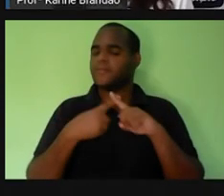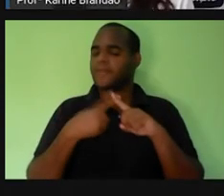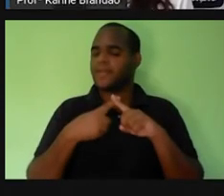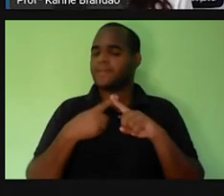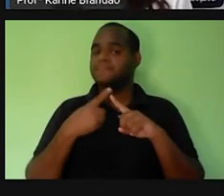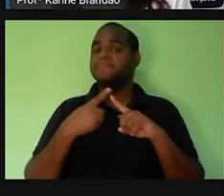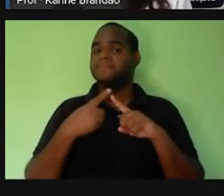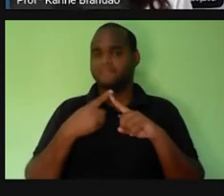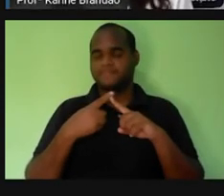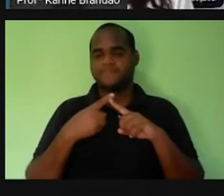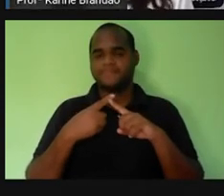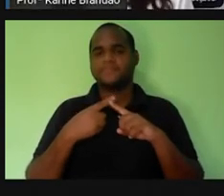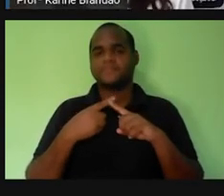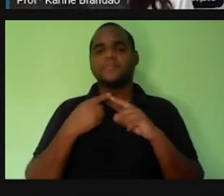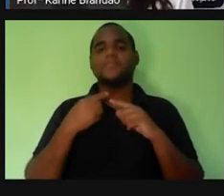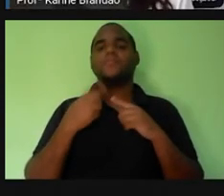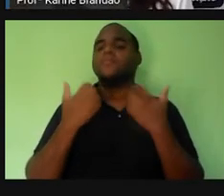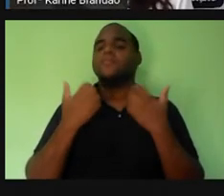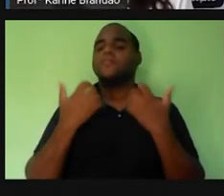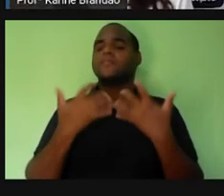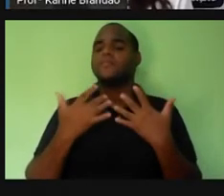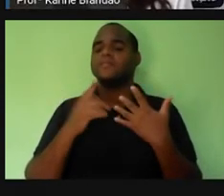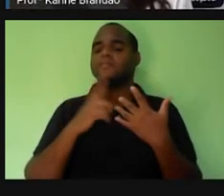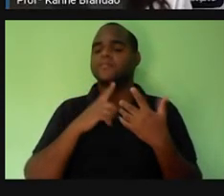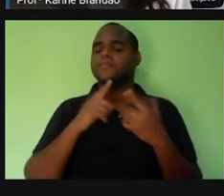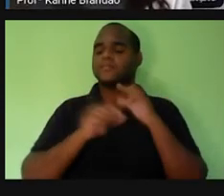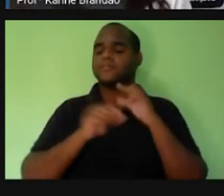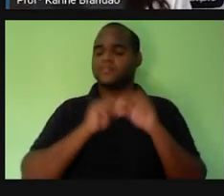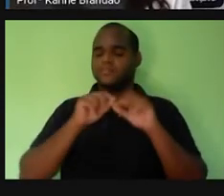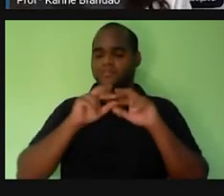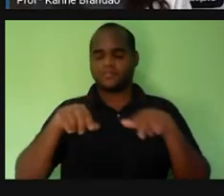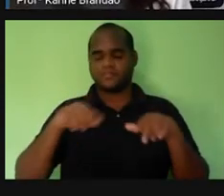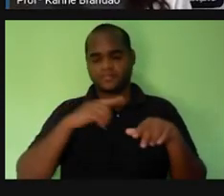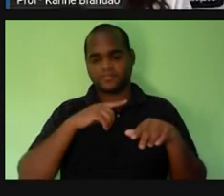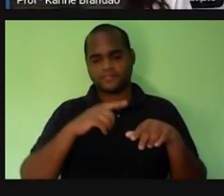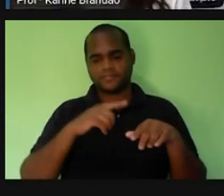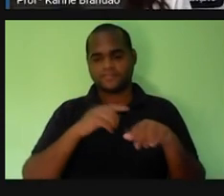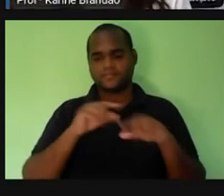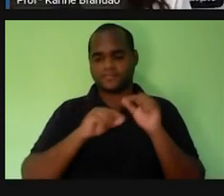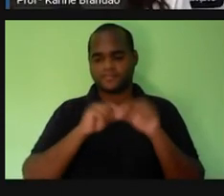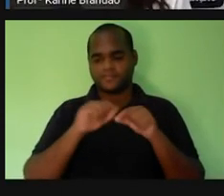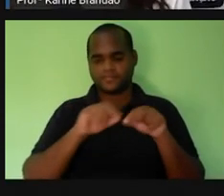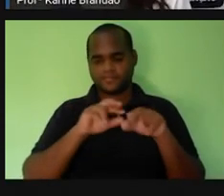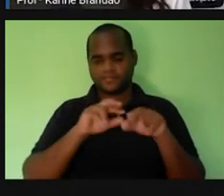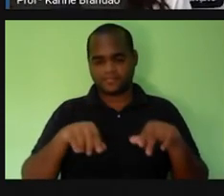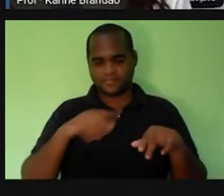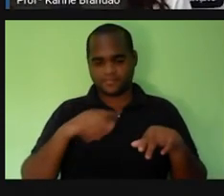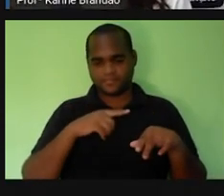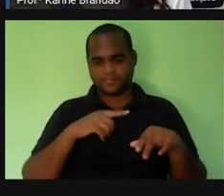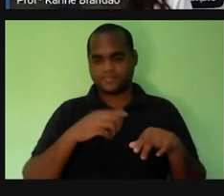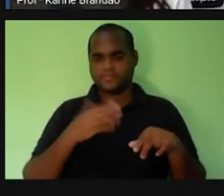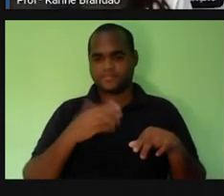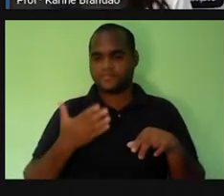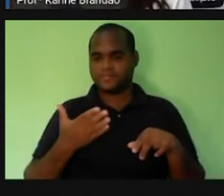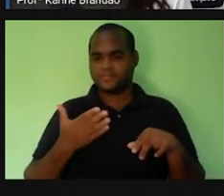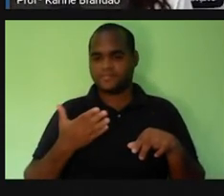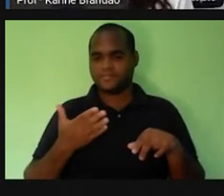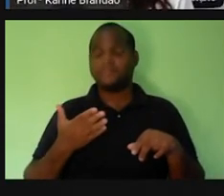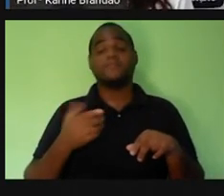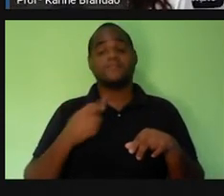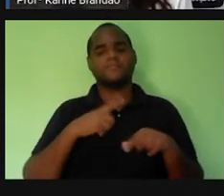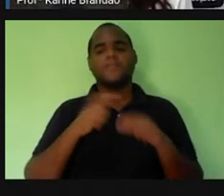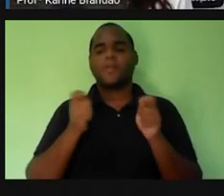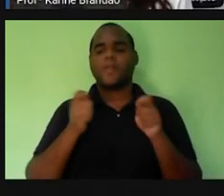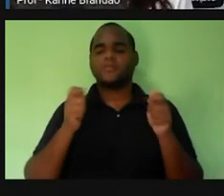Então, vão ter os tecidos, né? Eles vão estar organizados e as células desses tecidos vão estar organizados